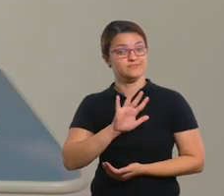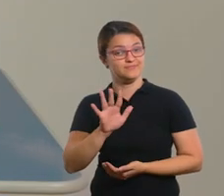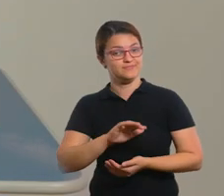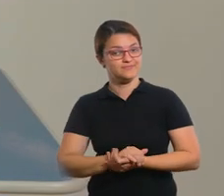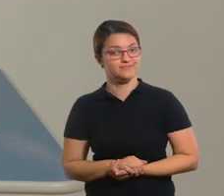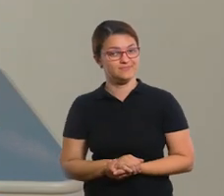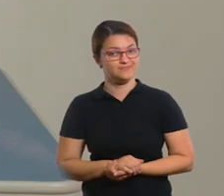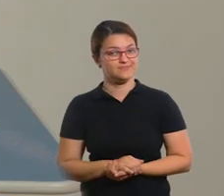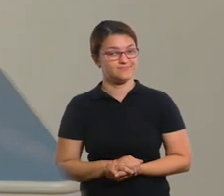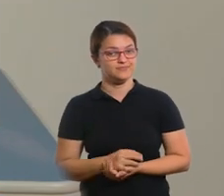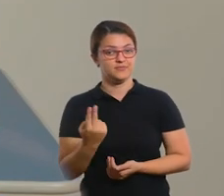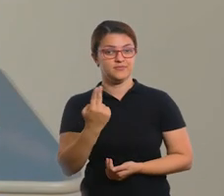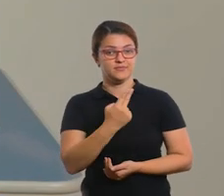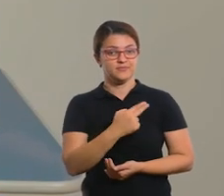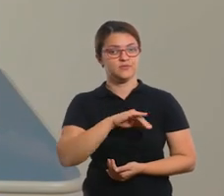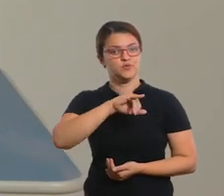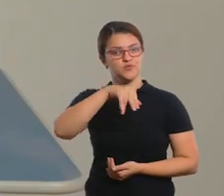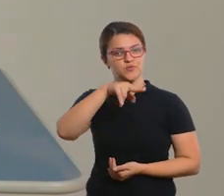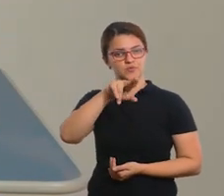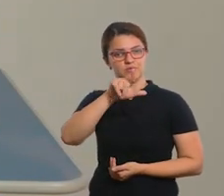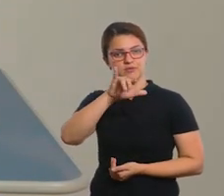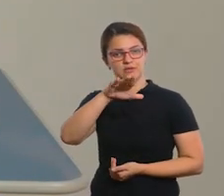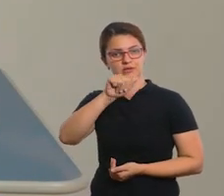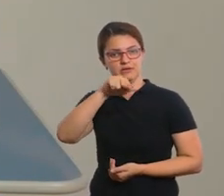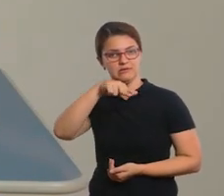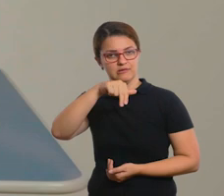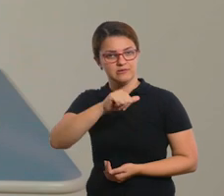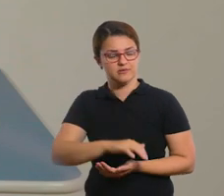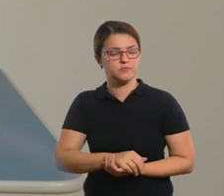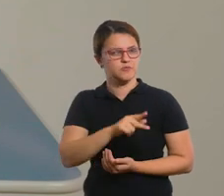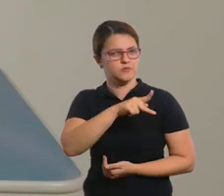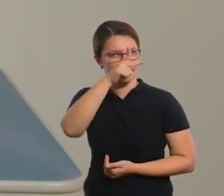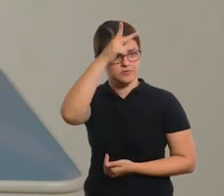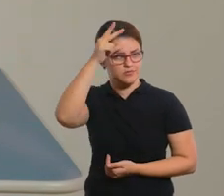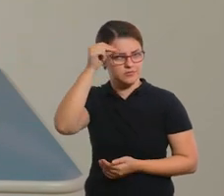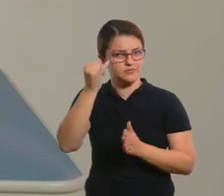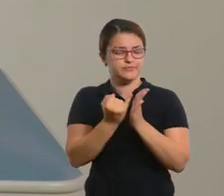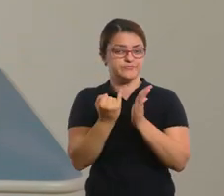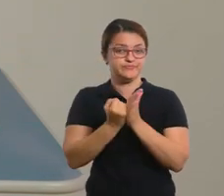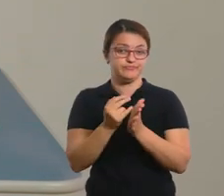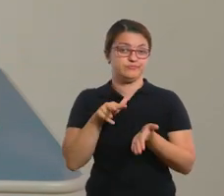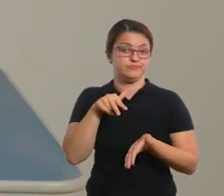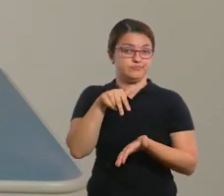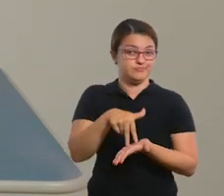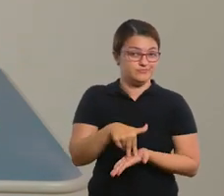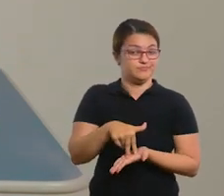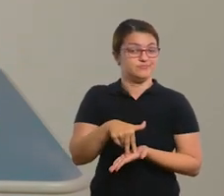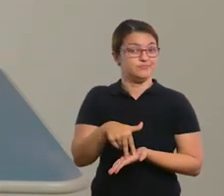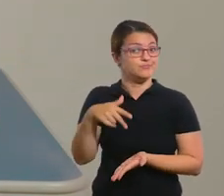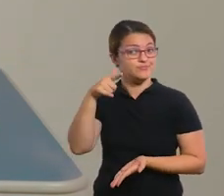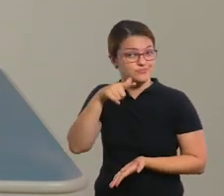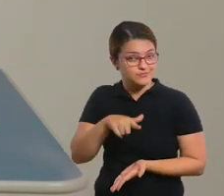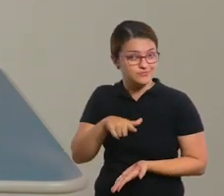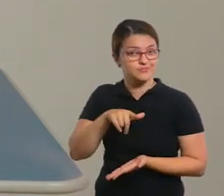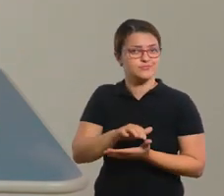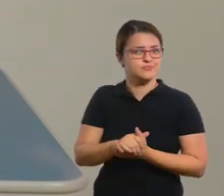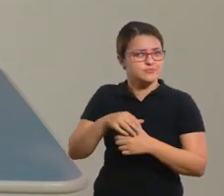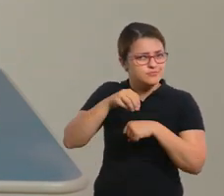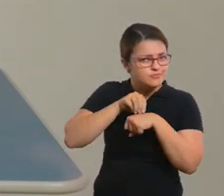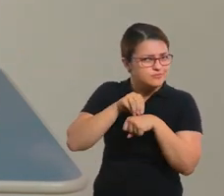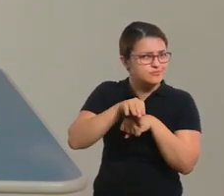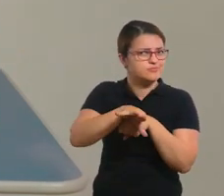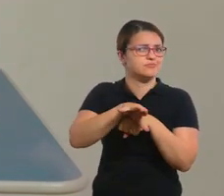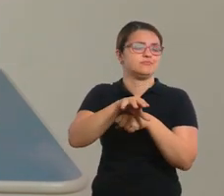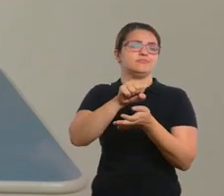Olá, eu sou a professora Juliana da Rede Municipal de Itapeli e estou aqui novamente para trazer